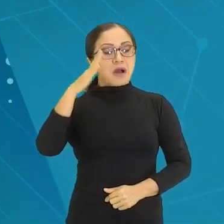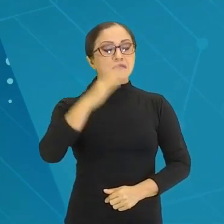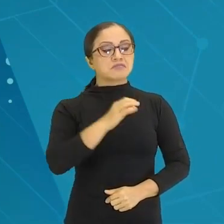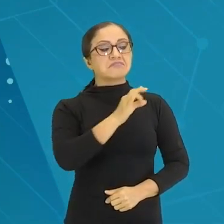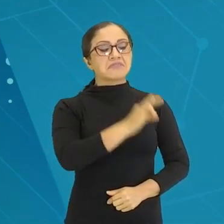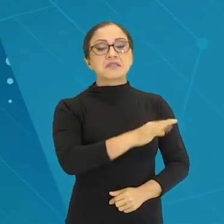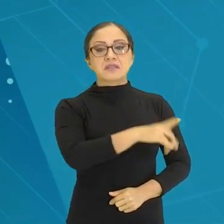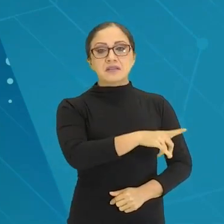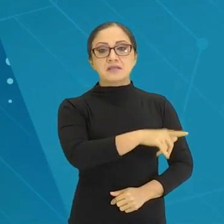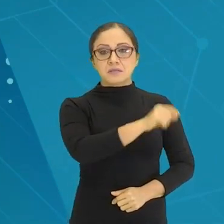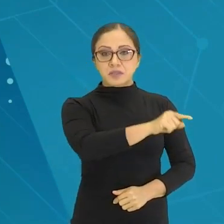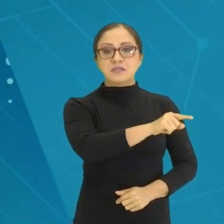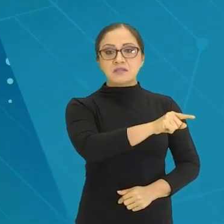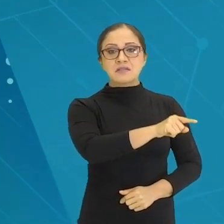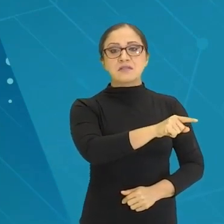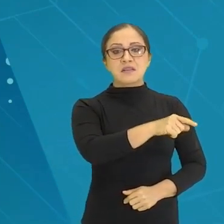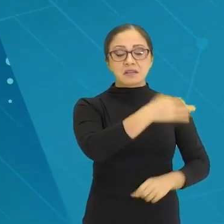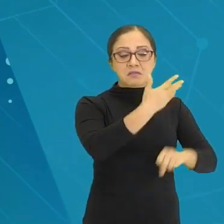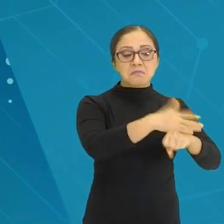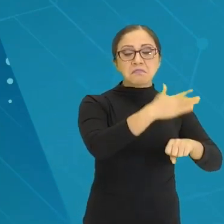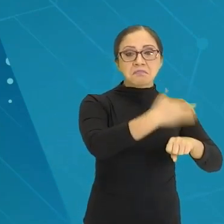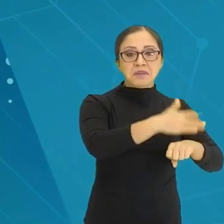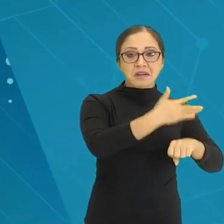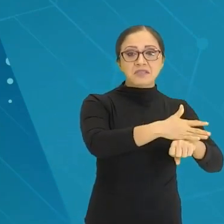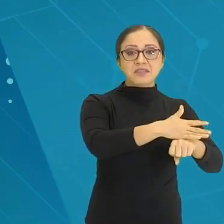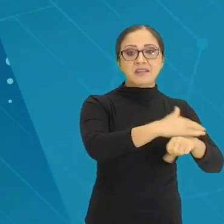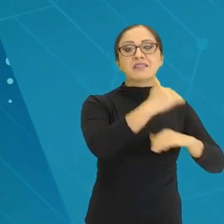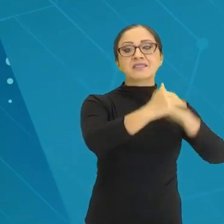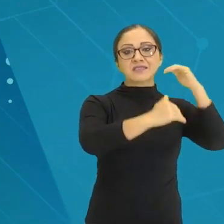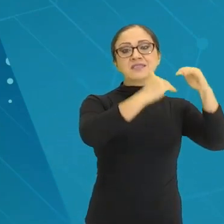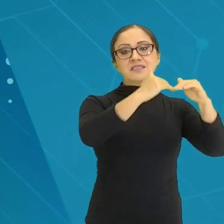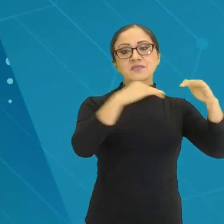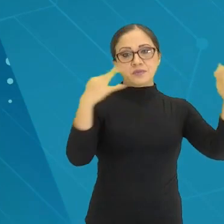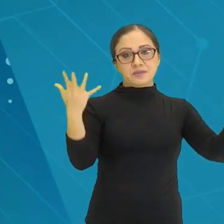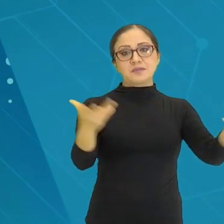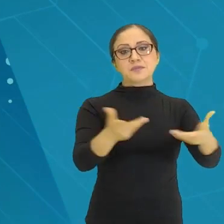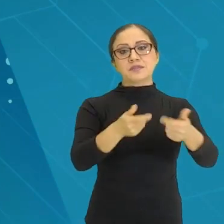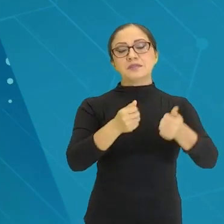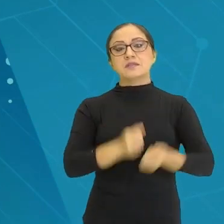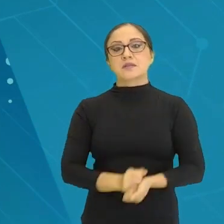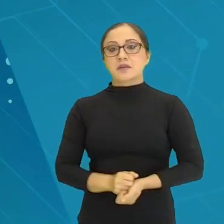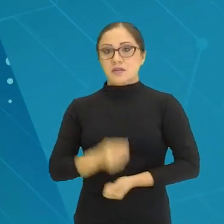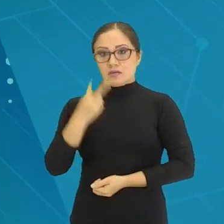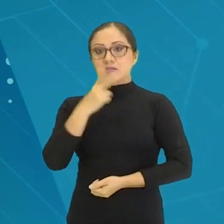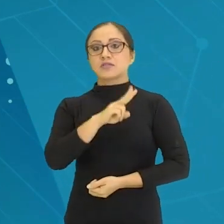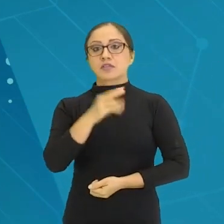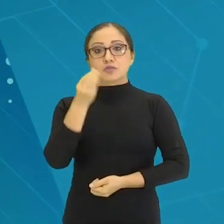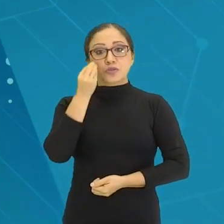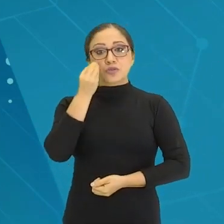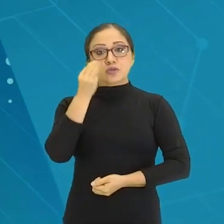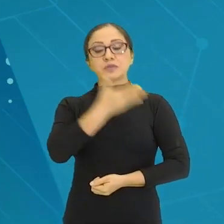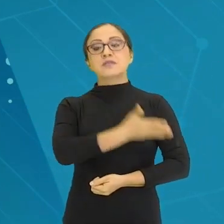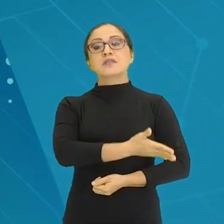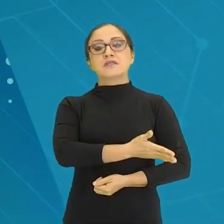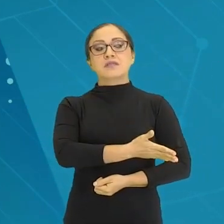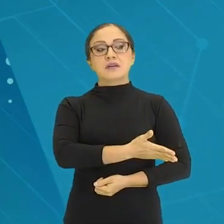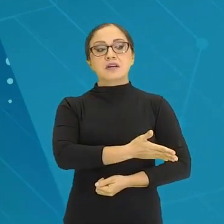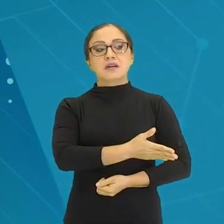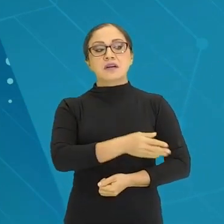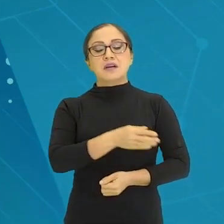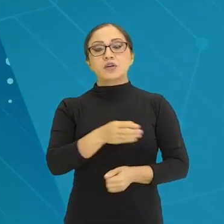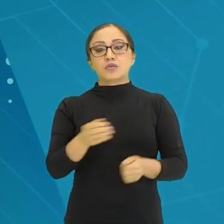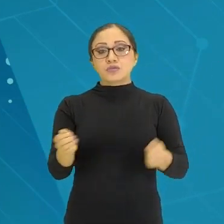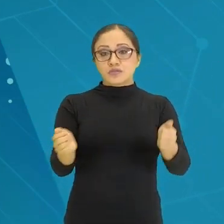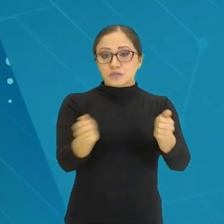Este é um ponto que nós devemos observar quando nós estivermos em sala de aula com nossos alunos. Deixar que eles construam